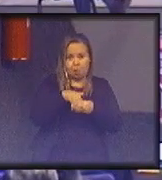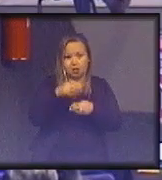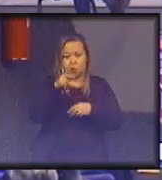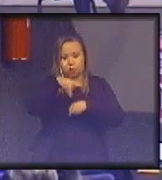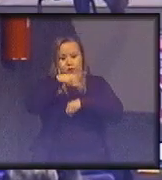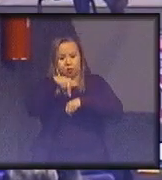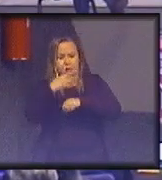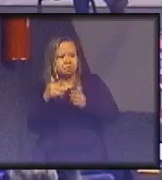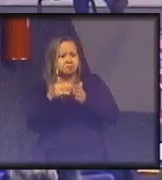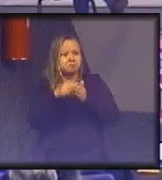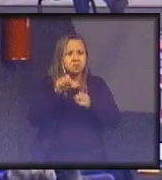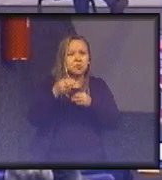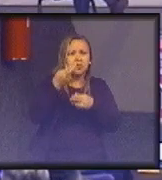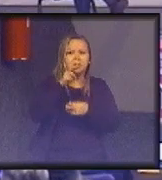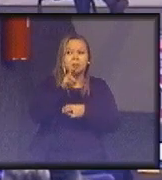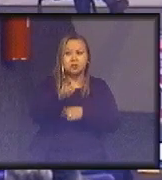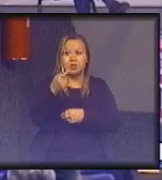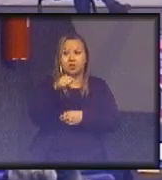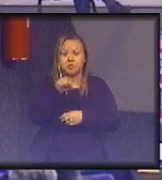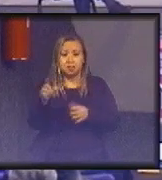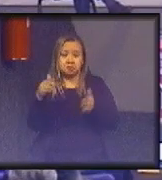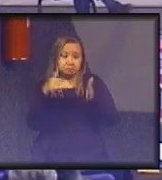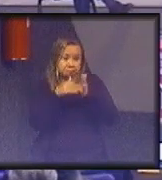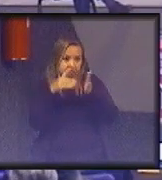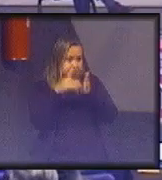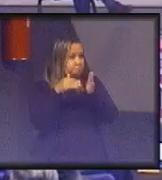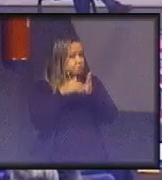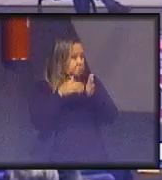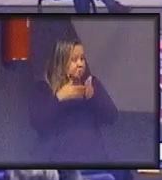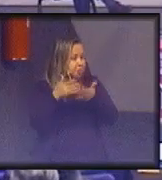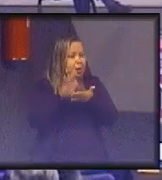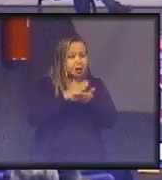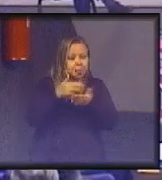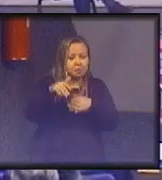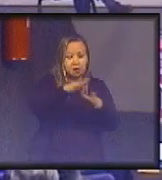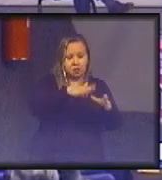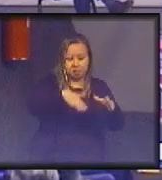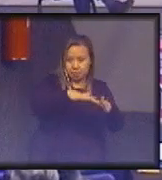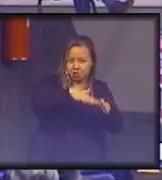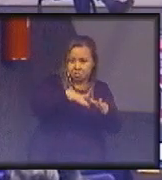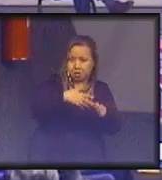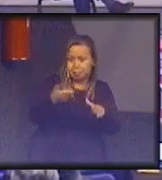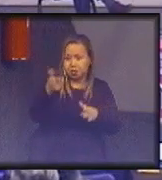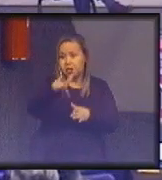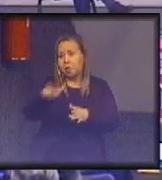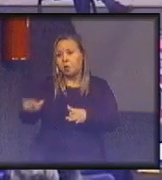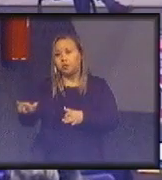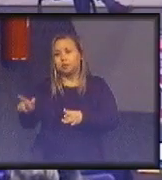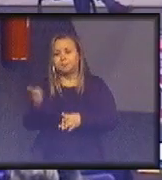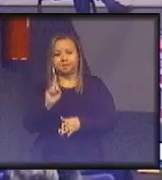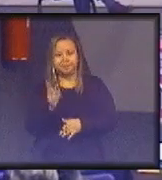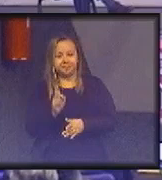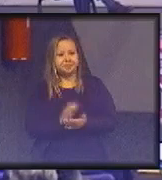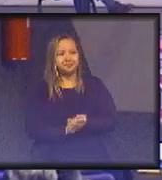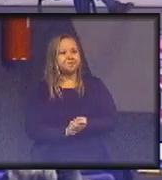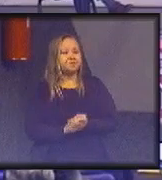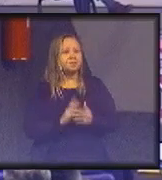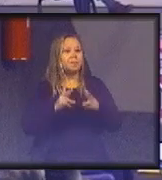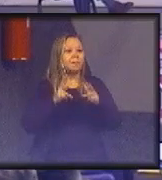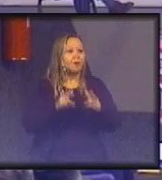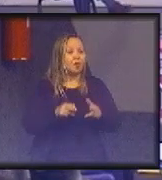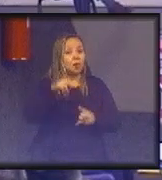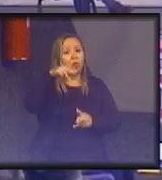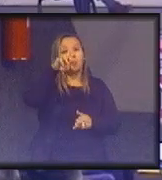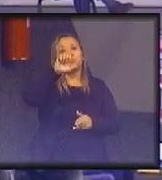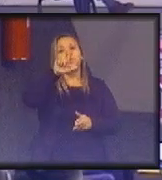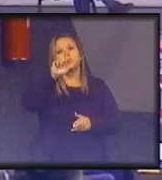Até aqui, resultados foram limitados em algumas áreas e muito bons em outras áreas. Como o Nelson estava